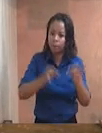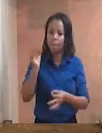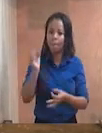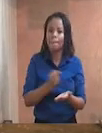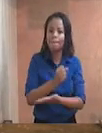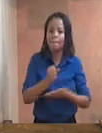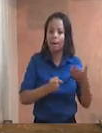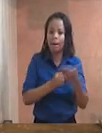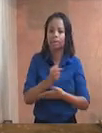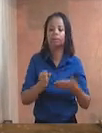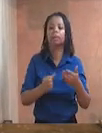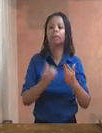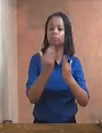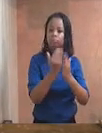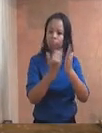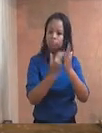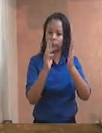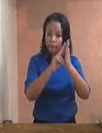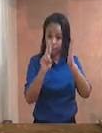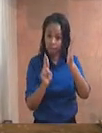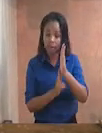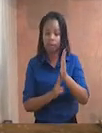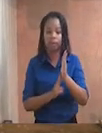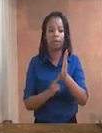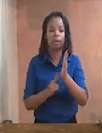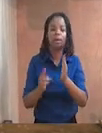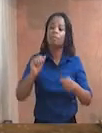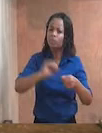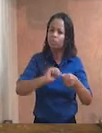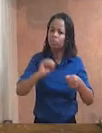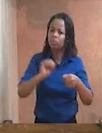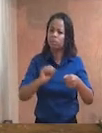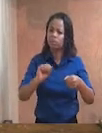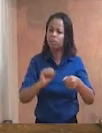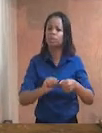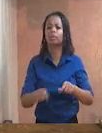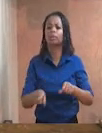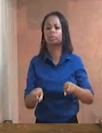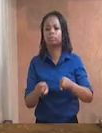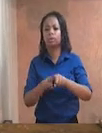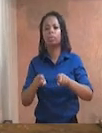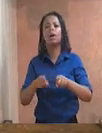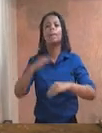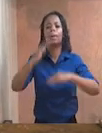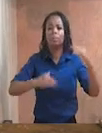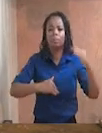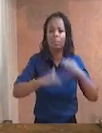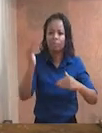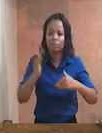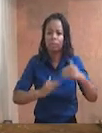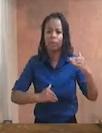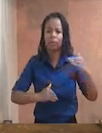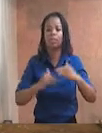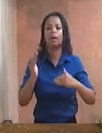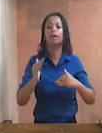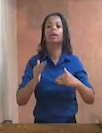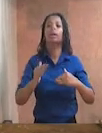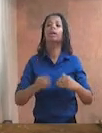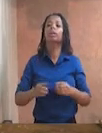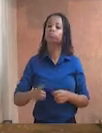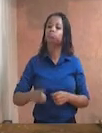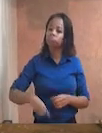relatório elaborado, por equipe interprofissional ou multidisciplinar.